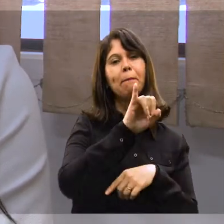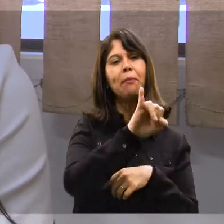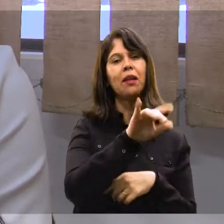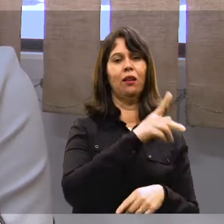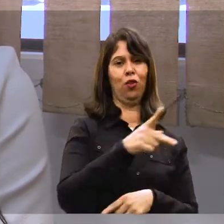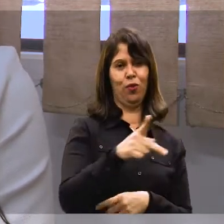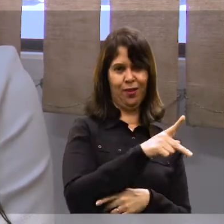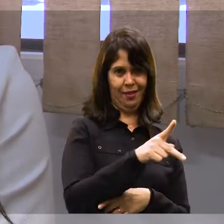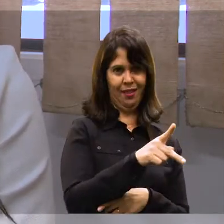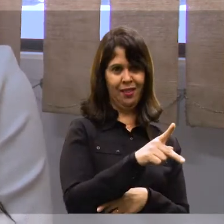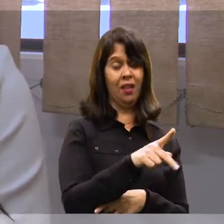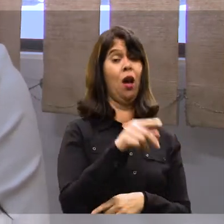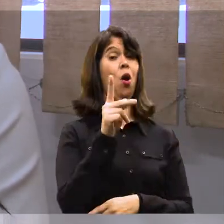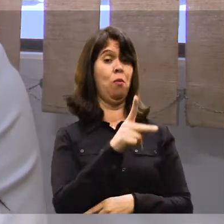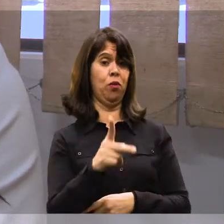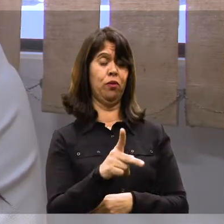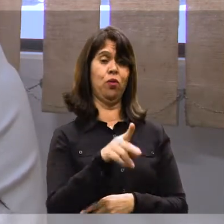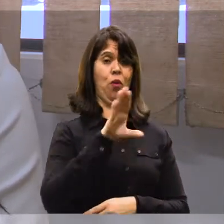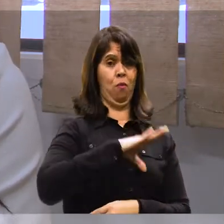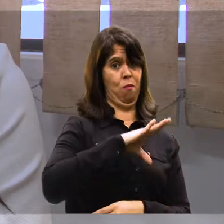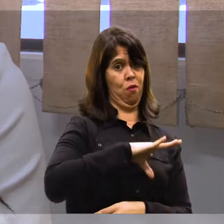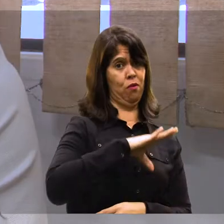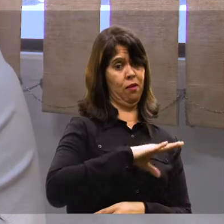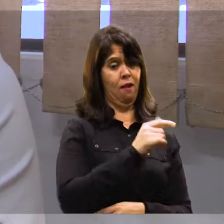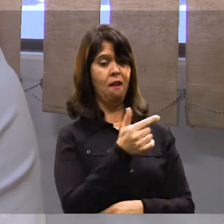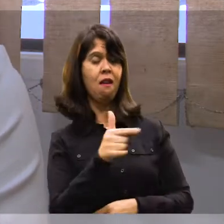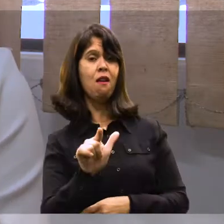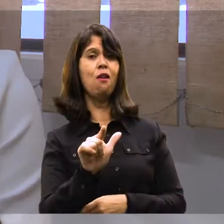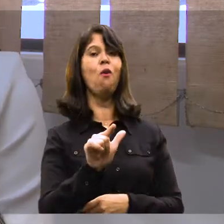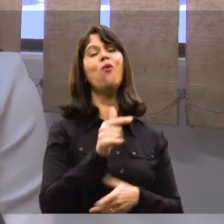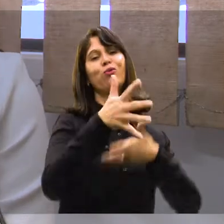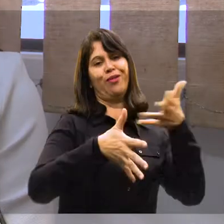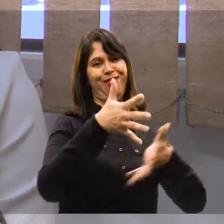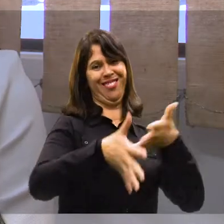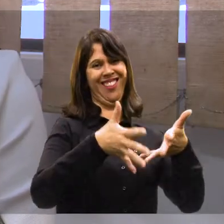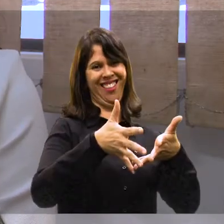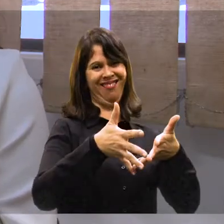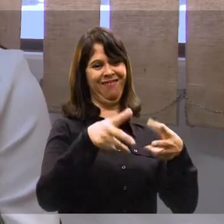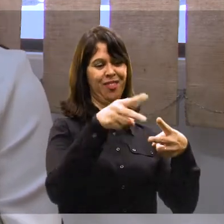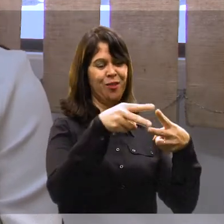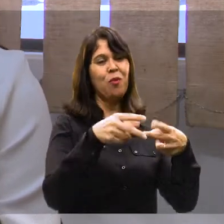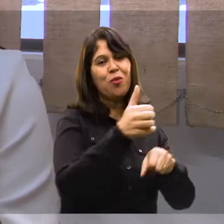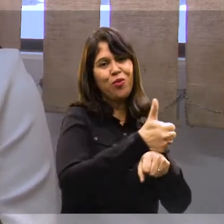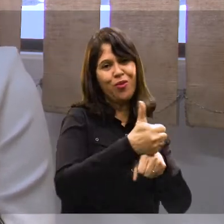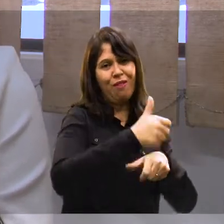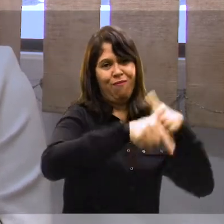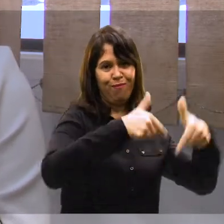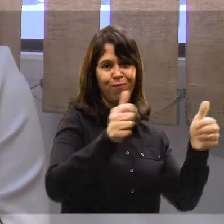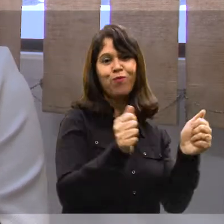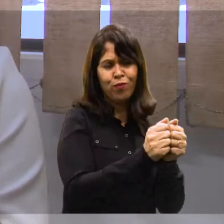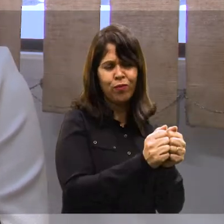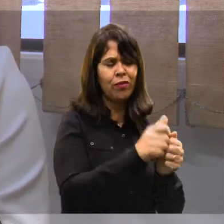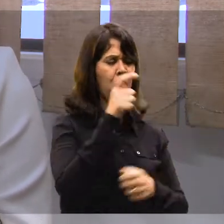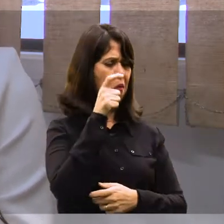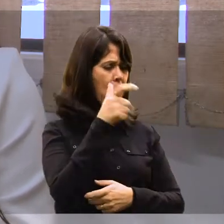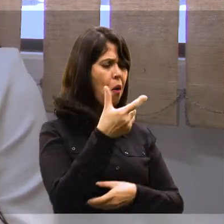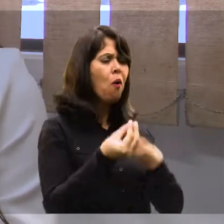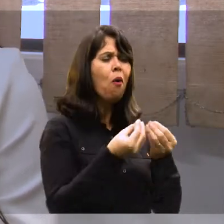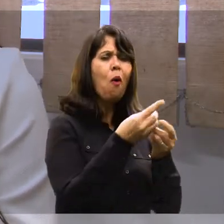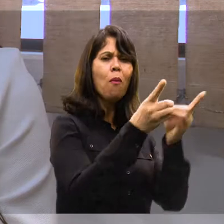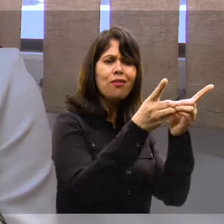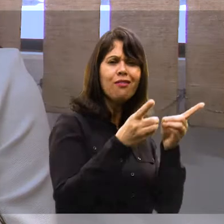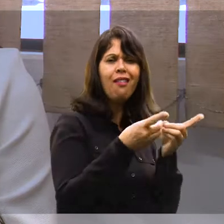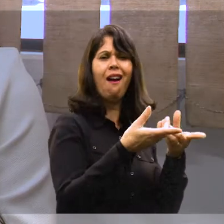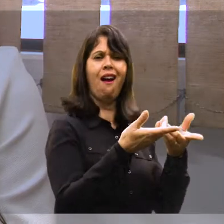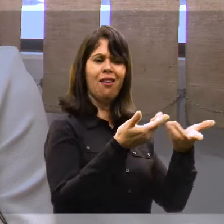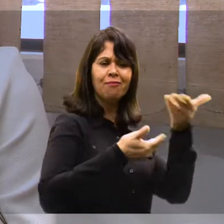ou docência compartilhada, com um professor que instrui em português e esse outro professor que instrui em libras, e aí a gente tem observado